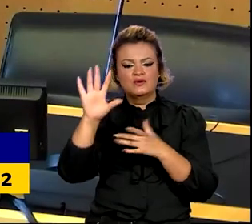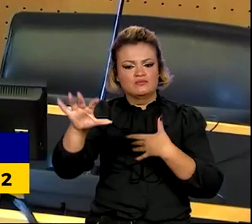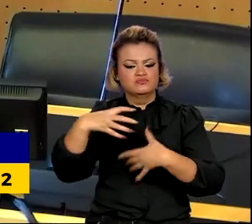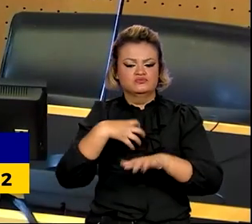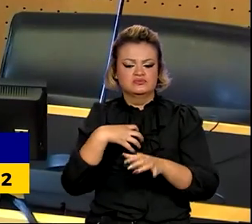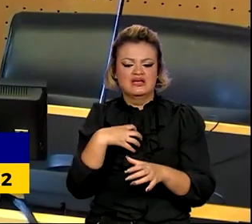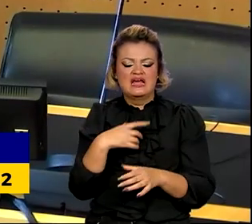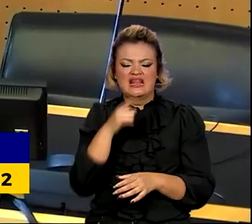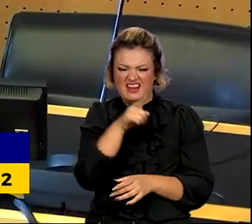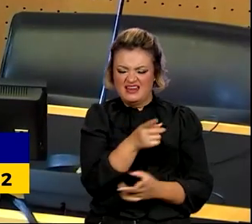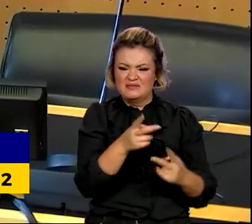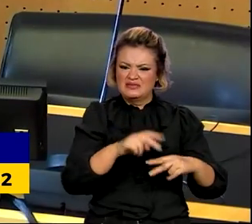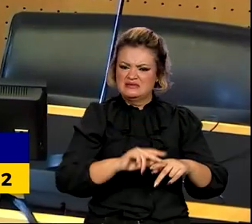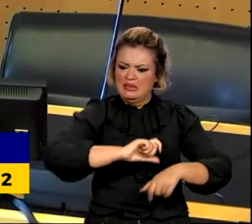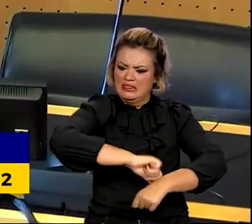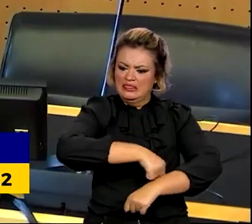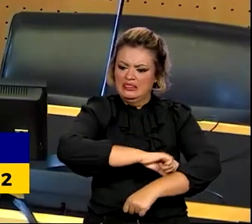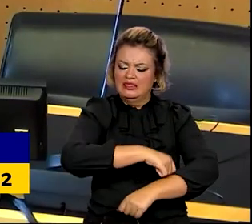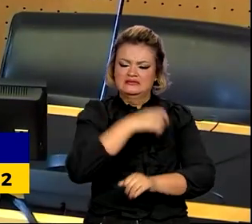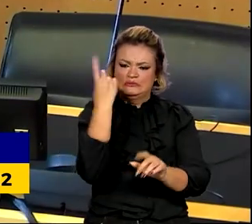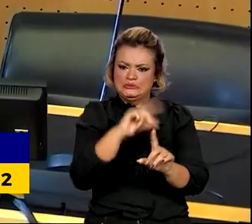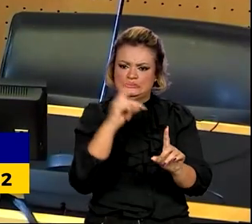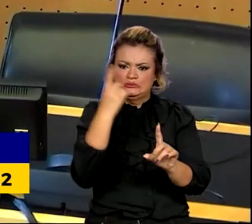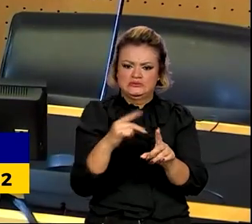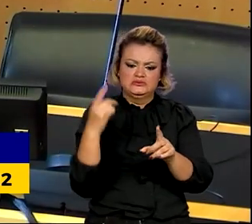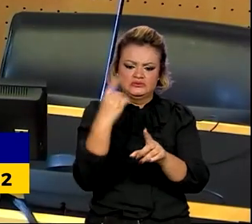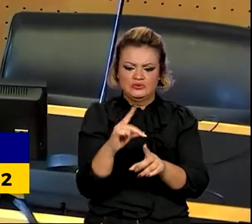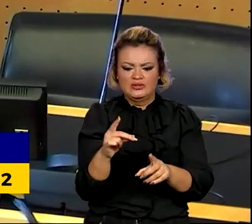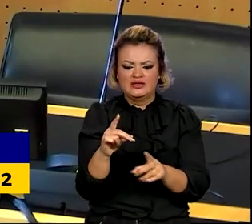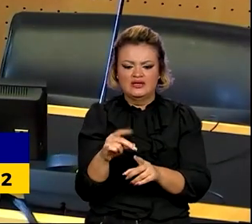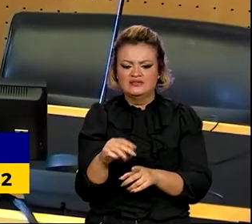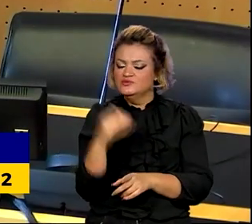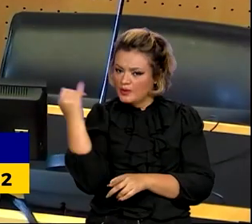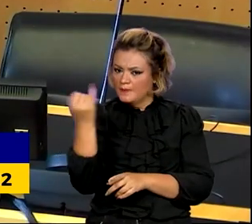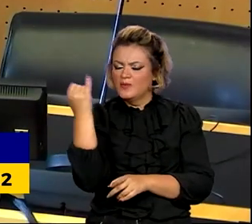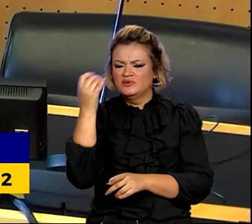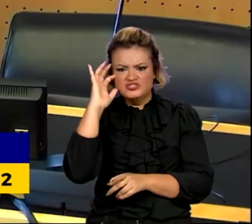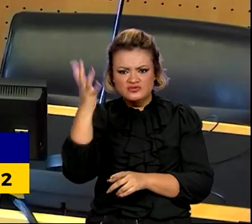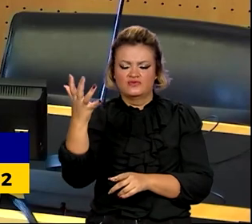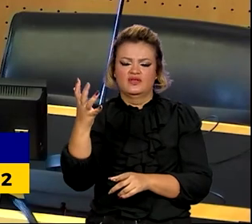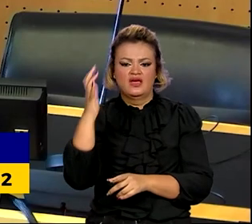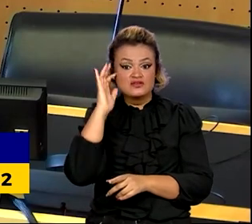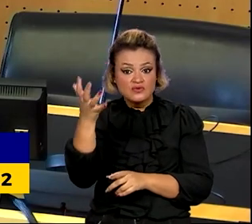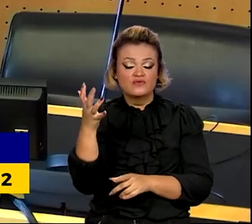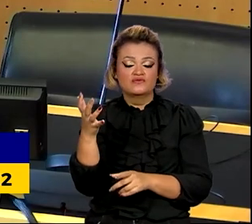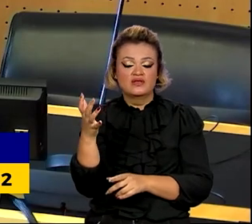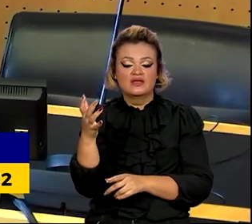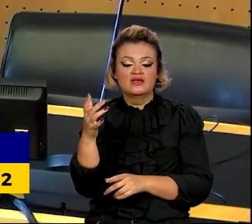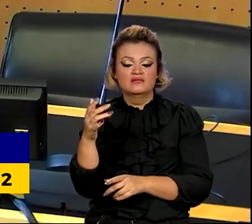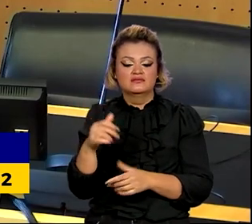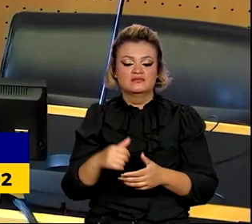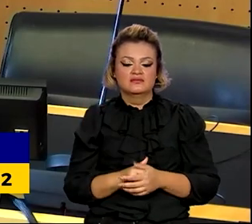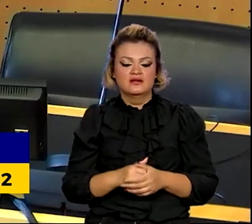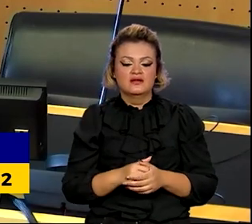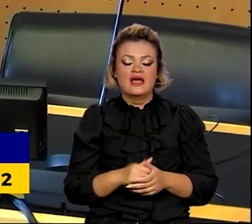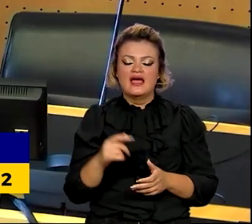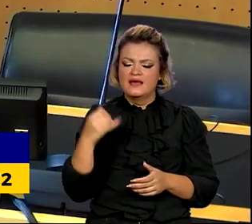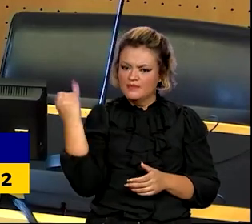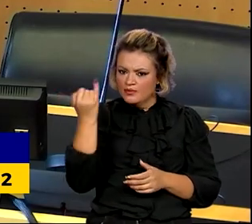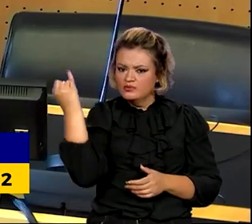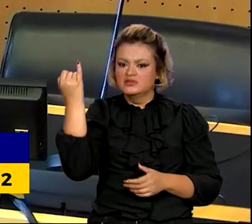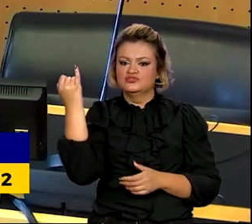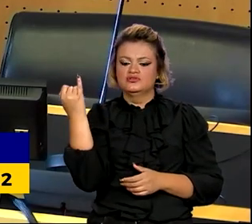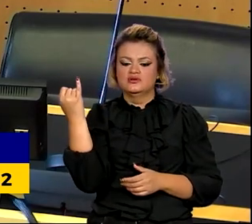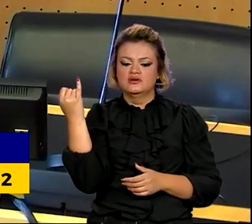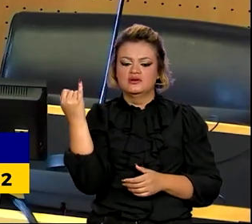combate à tortura para nós é fundamental para o exercício da nossa soberania. É fundamental